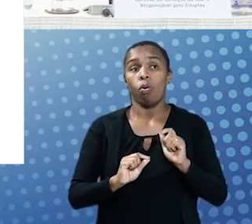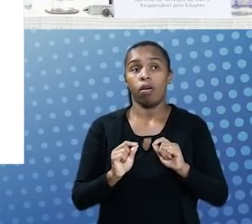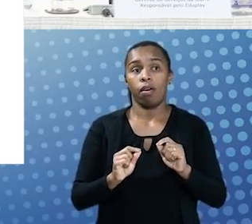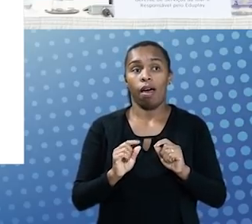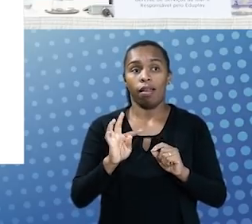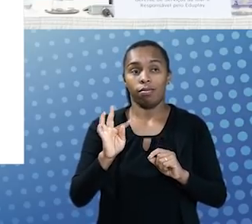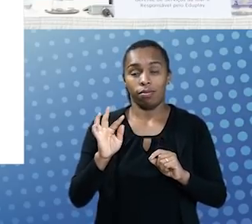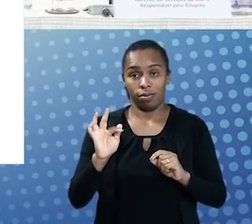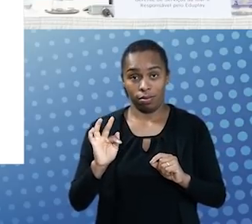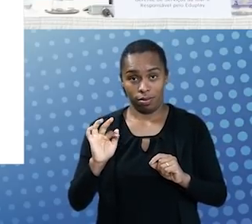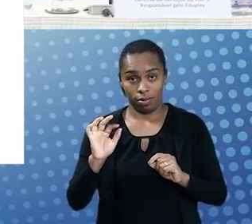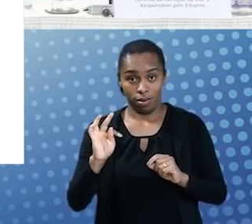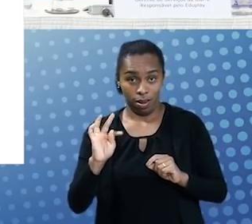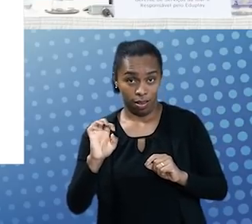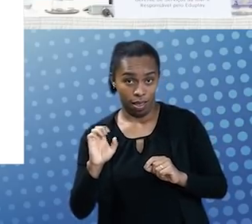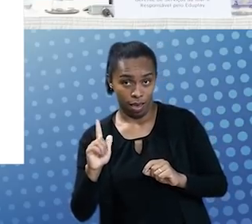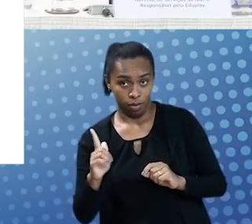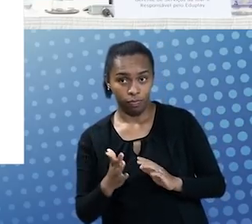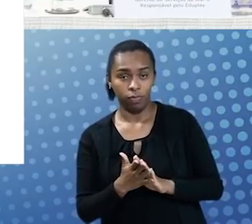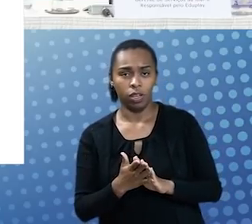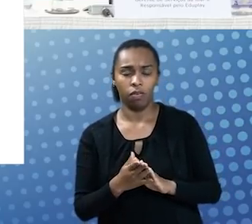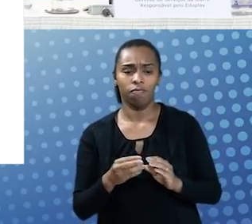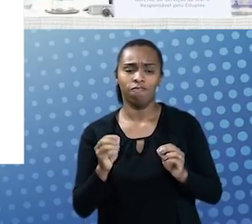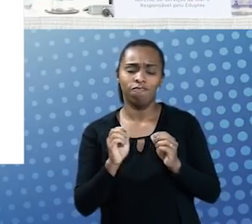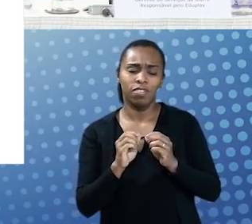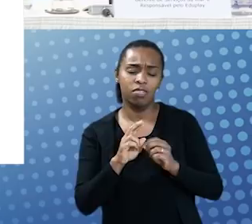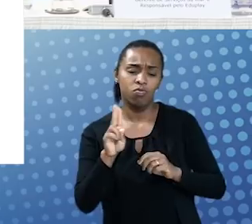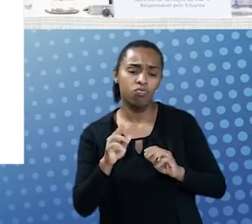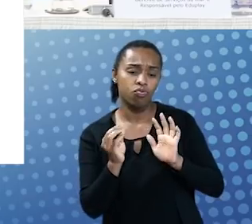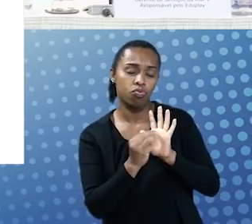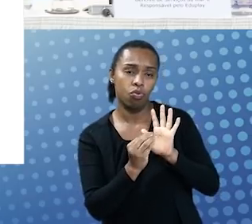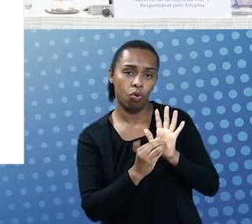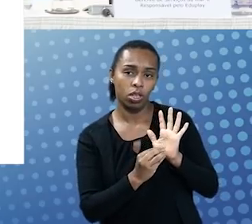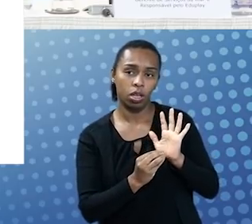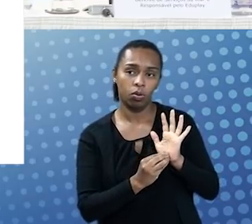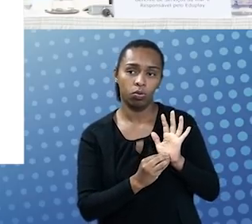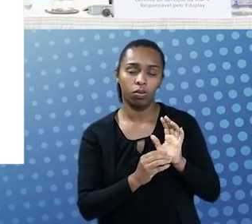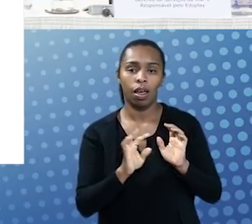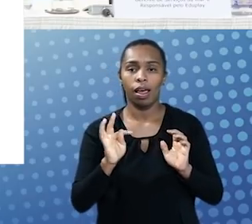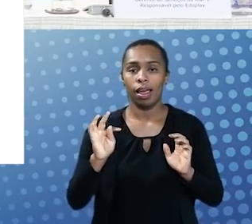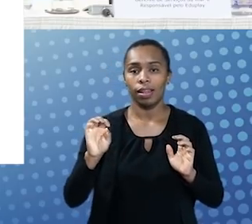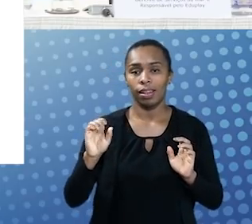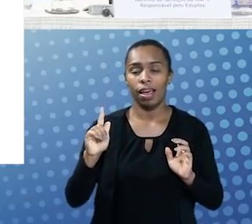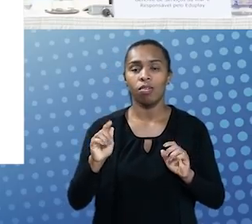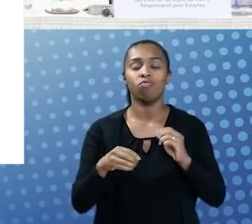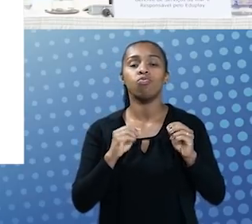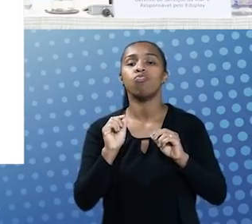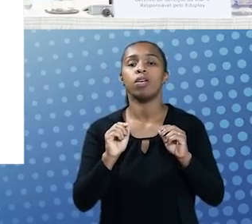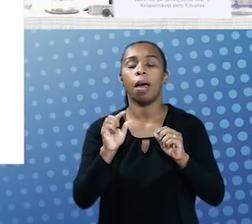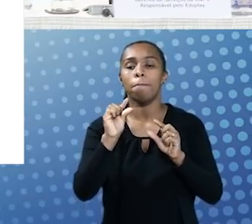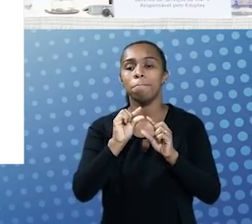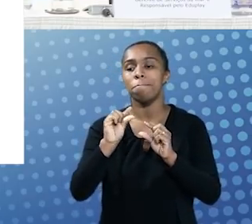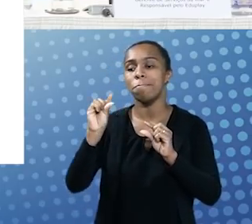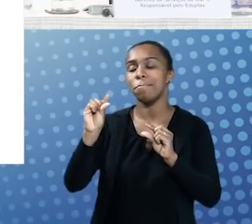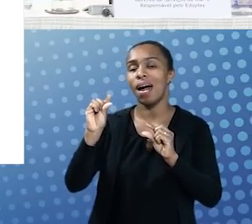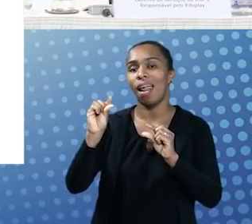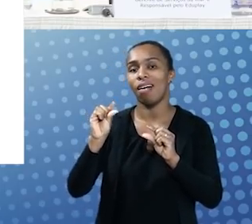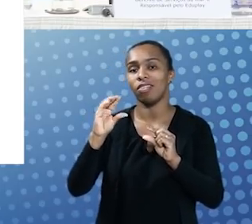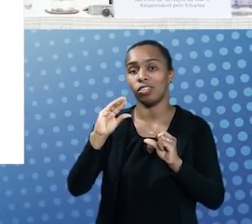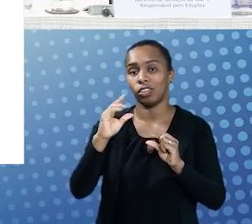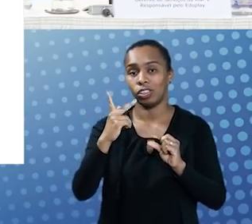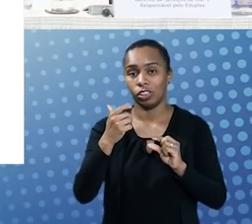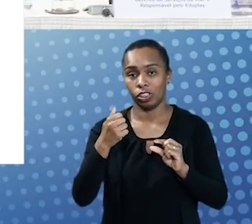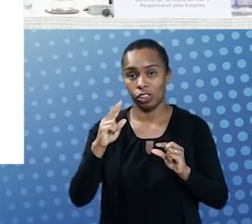de você fazer busca desse conteúdo, porque essas tags são palavras-chave que são capturadas dentro do próprio